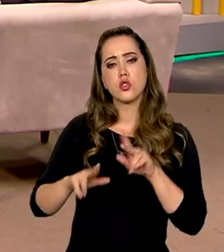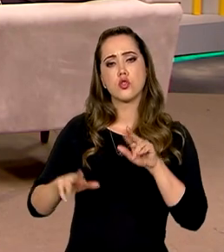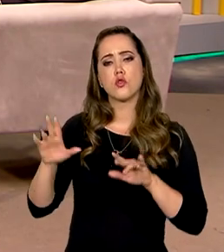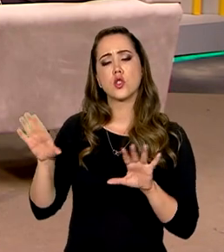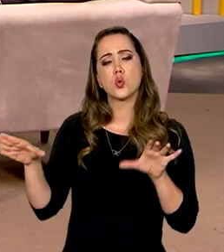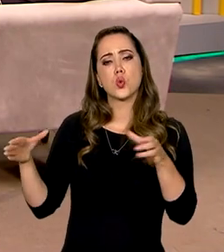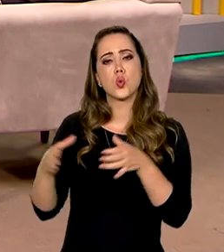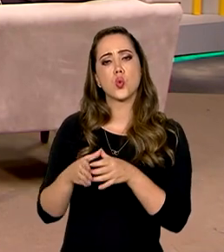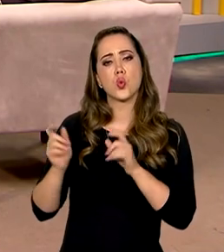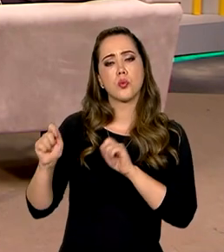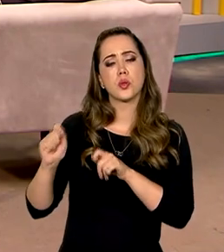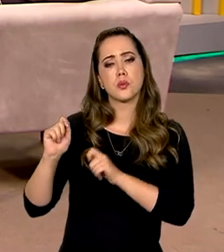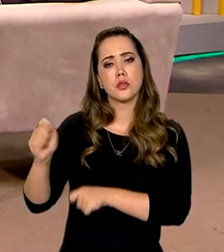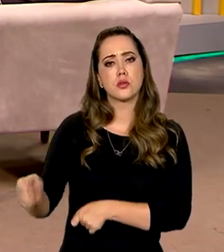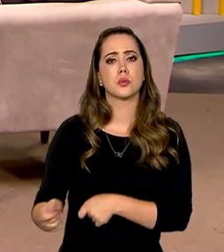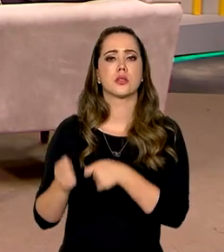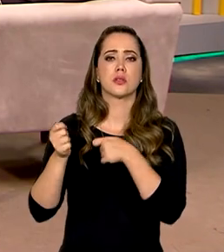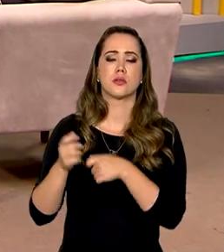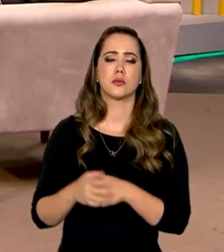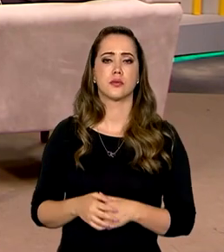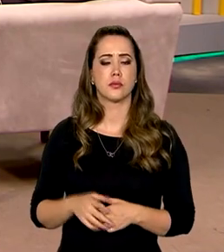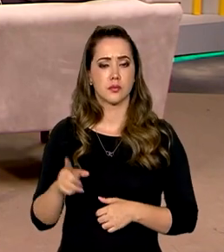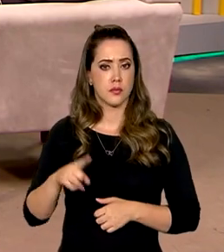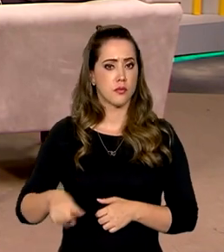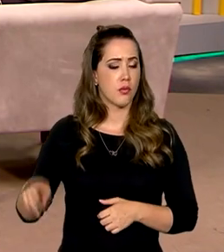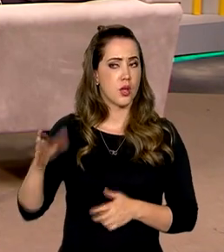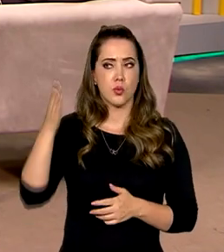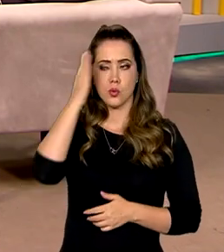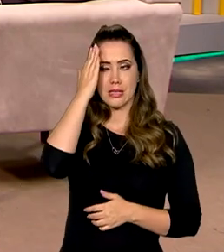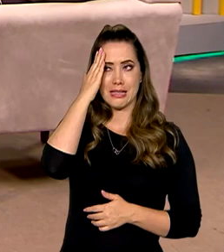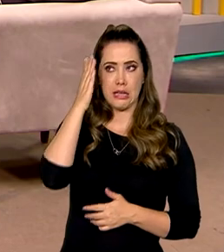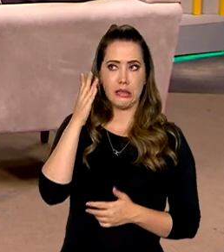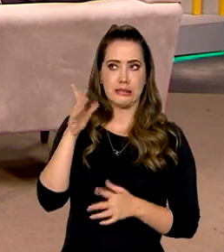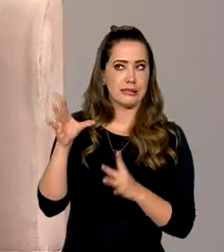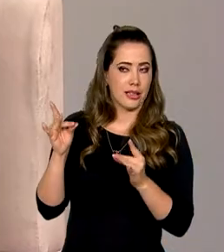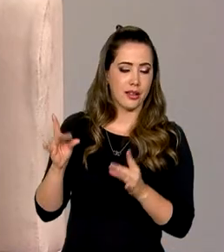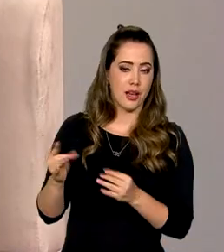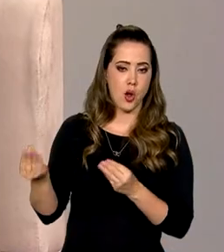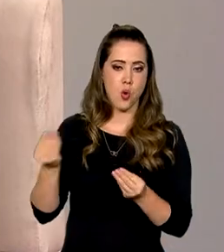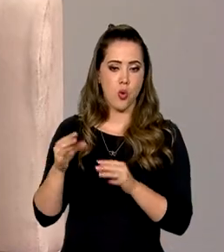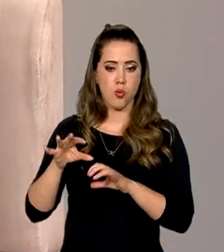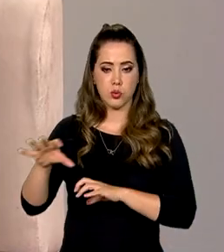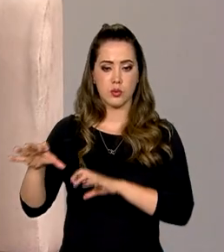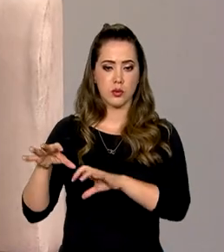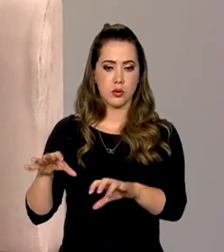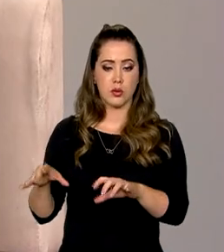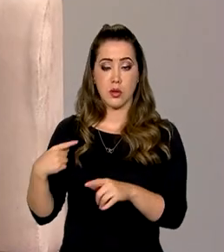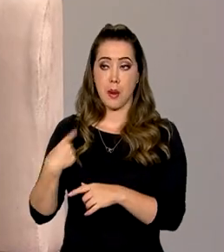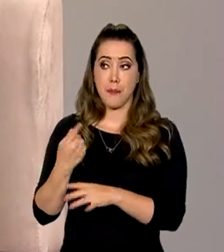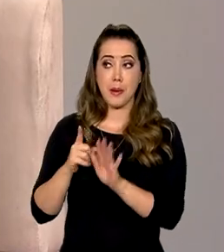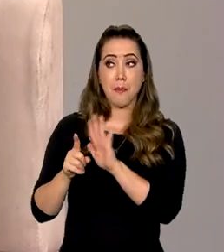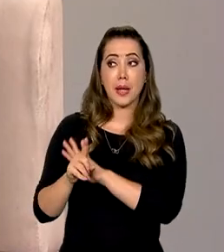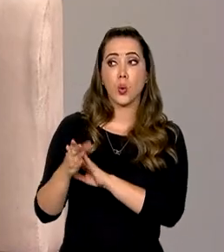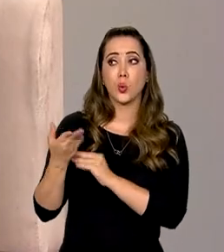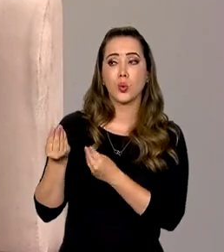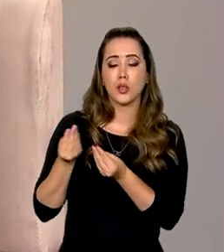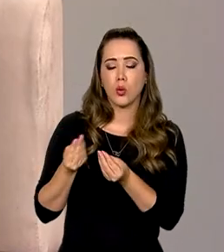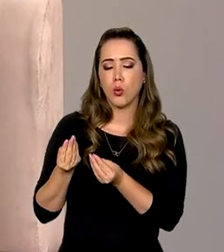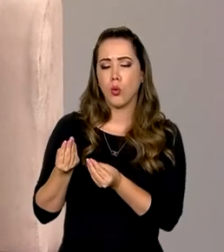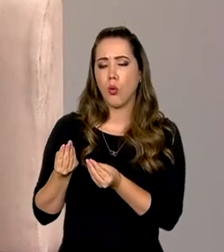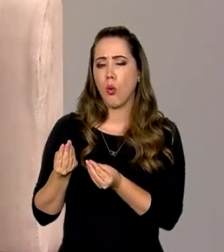categorias de pescadores, né? Eu não saberia exatamente como diferenciá-las, mas a minha pergunta é